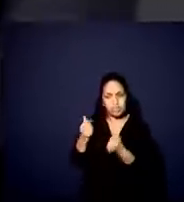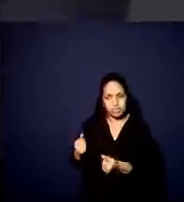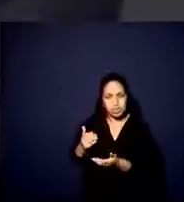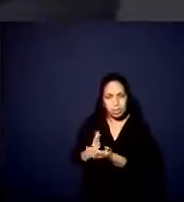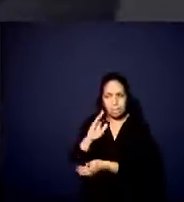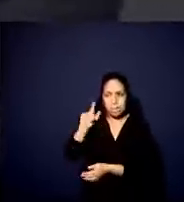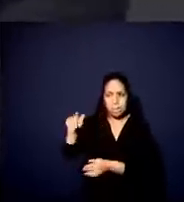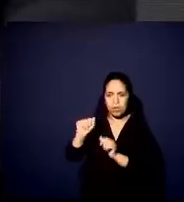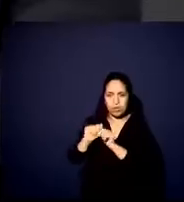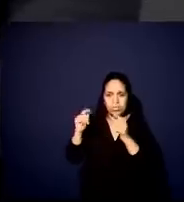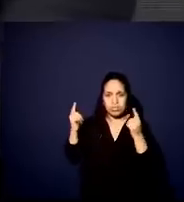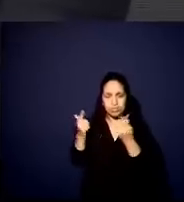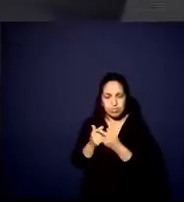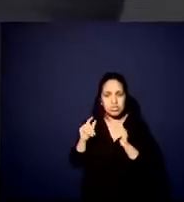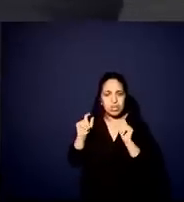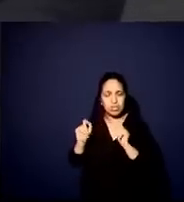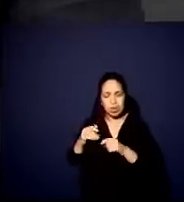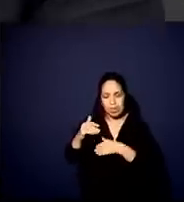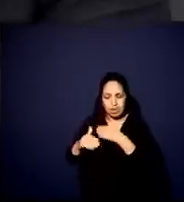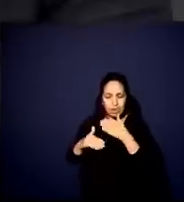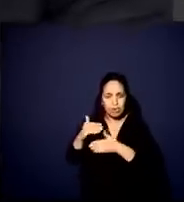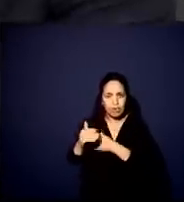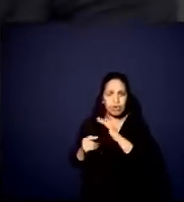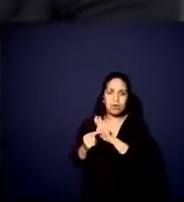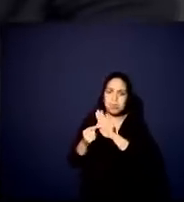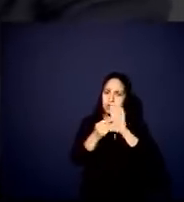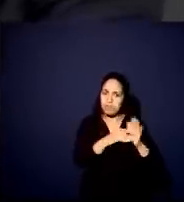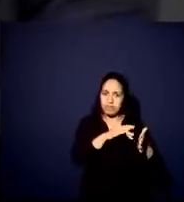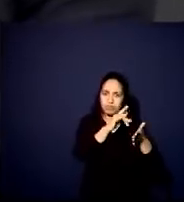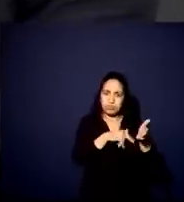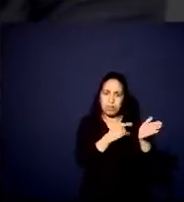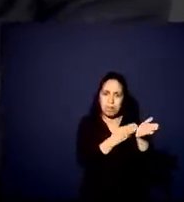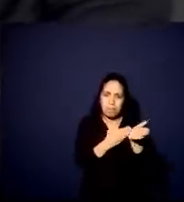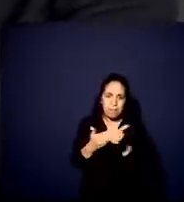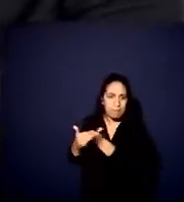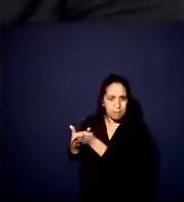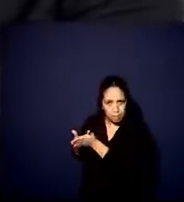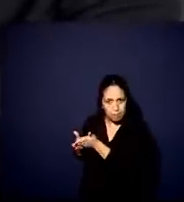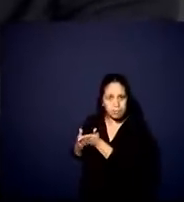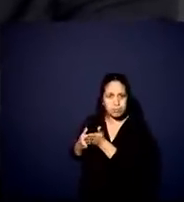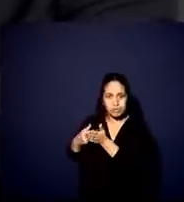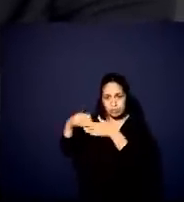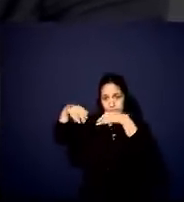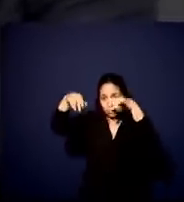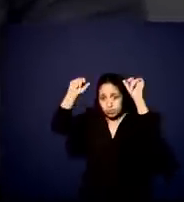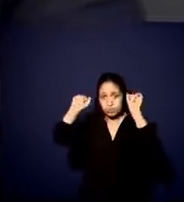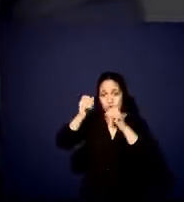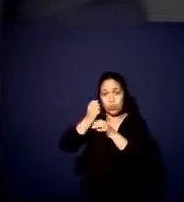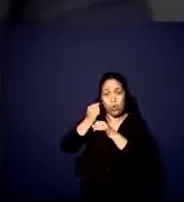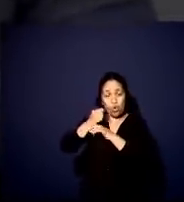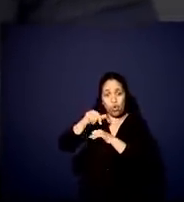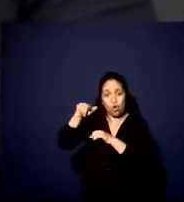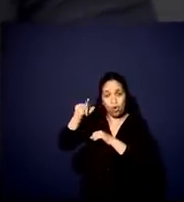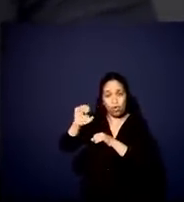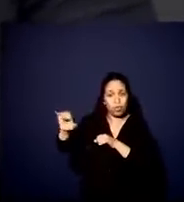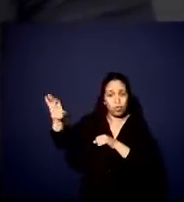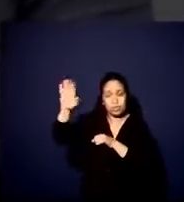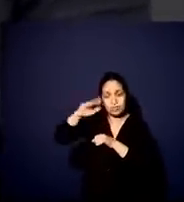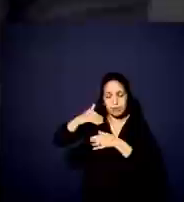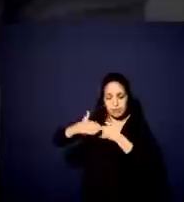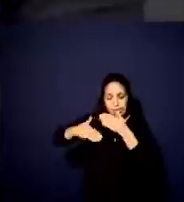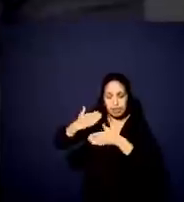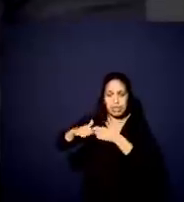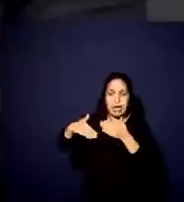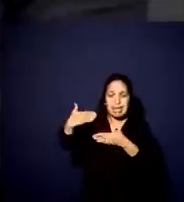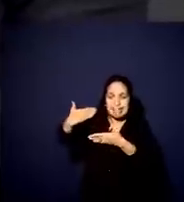Legislativa, agora estamos nos trâmites de apresentação, documentação, tribunal de contas, do Estado, enfim, para que a gente possa, no nosso cronograma, até